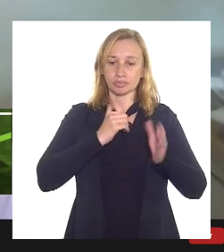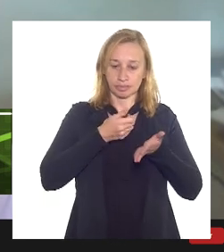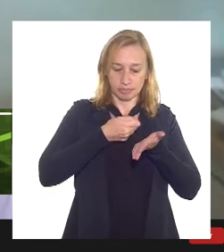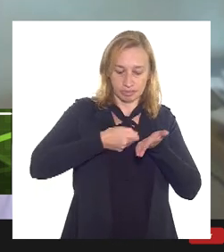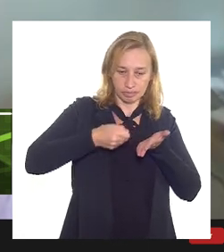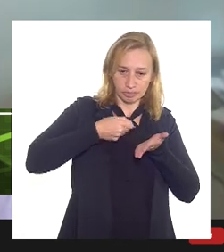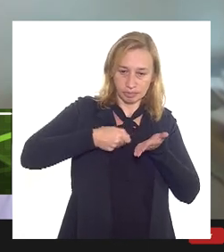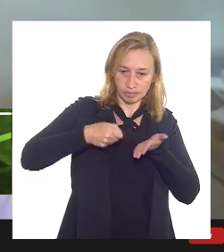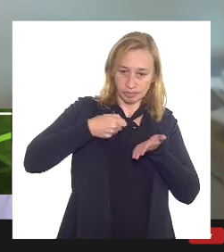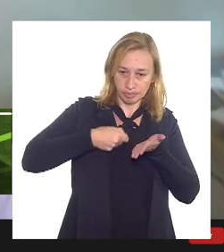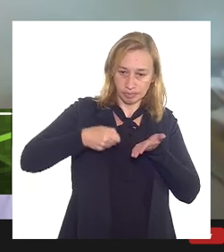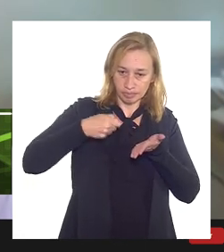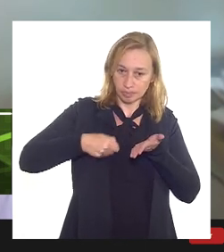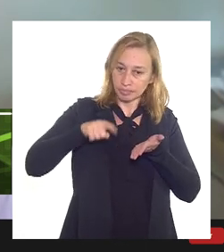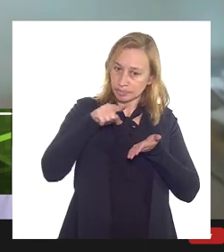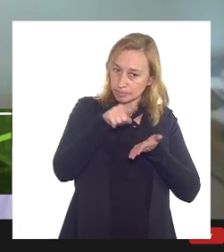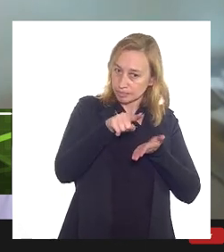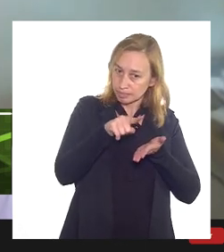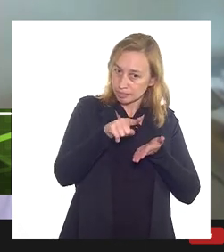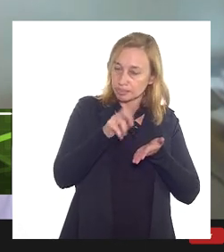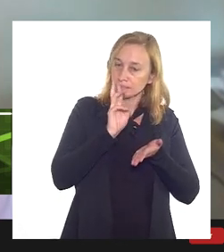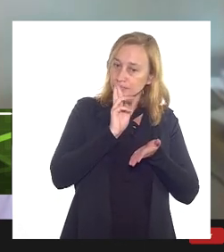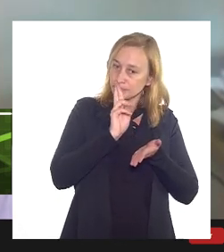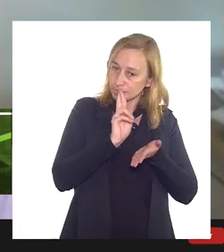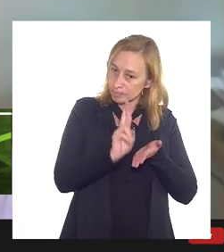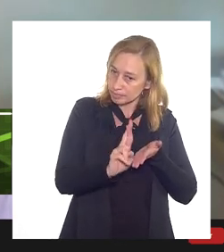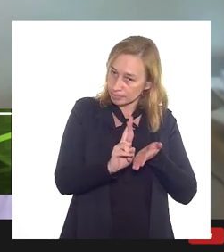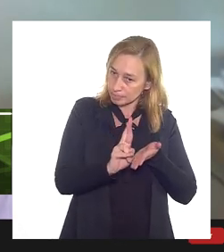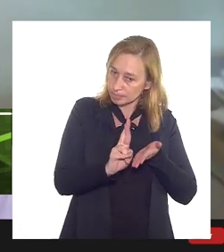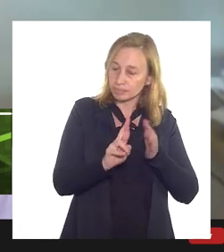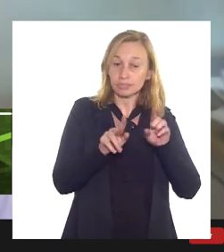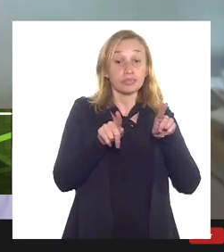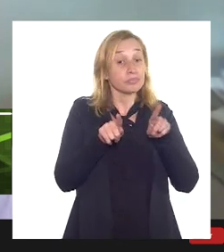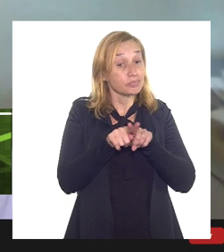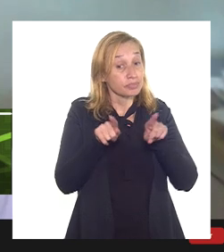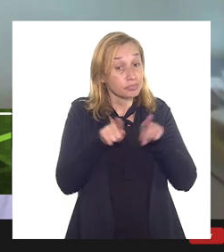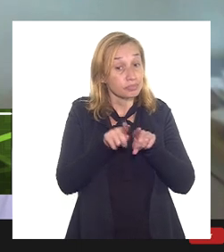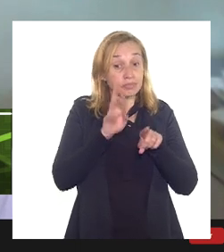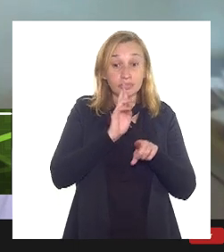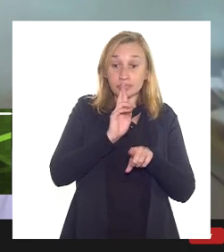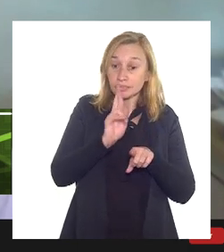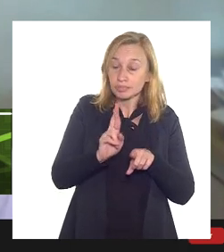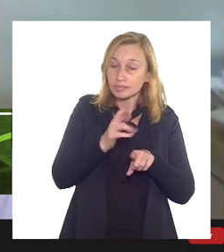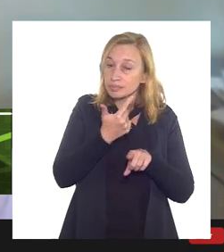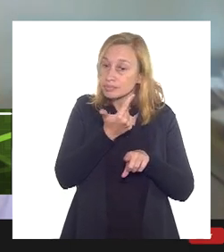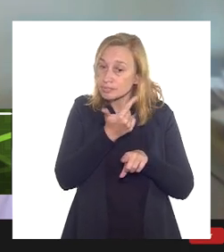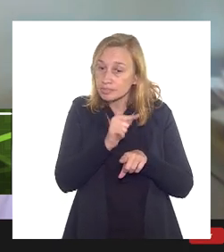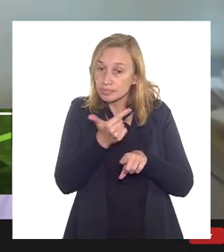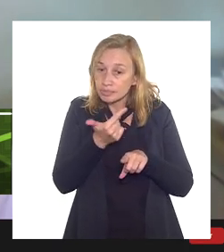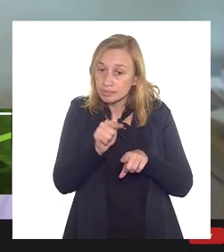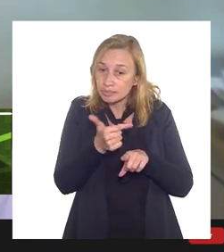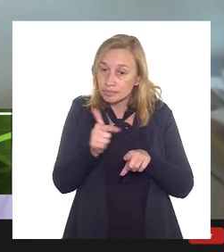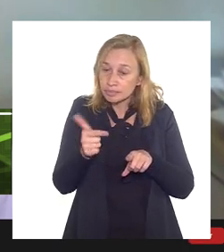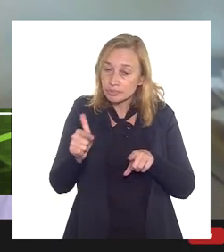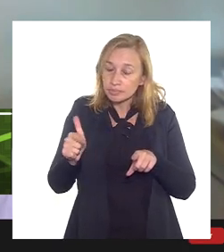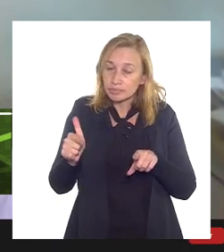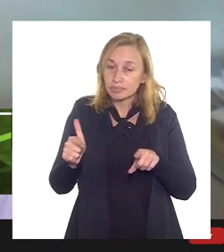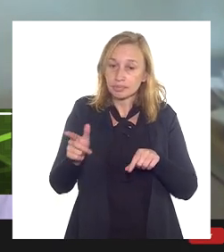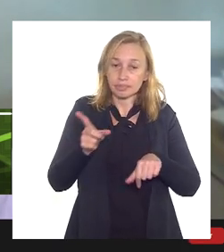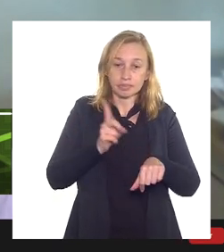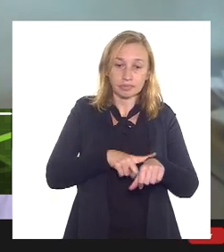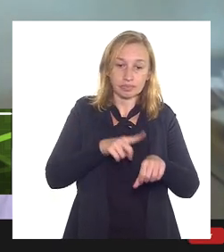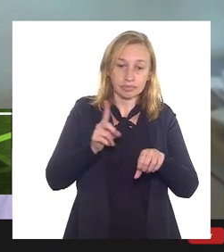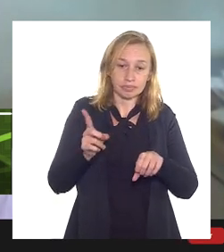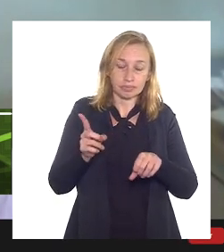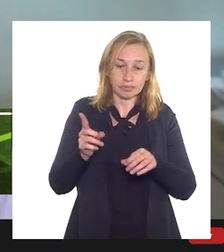porque essa resposta e também a resposta é que não há previsão de